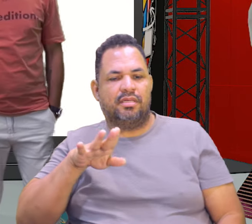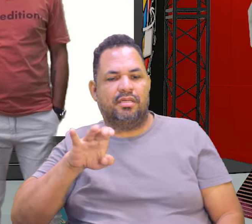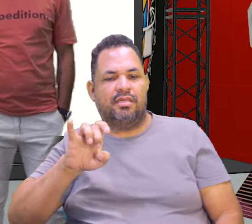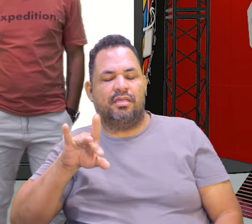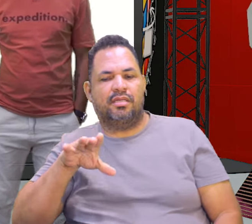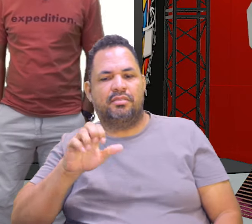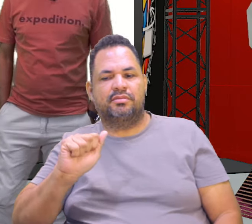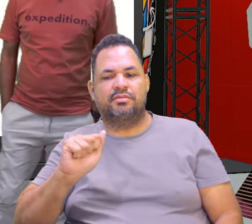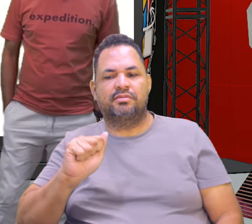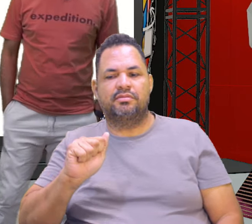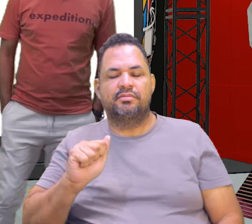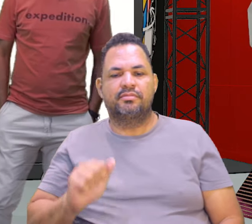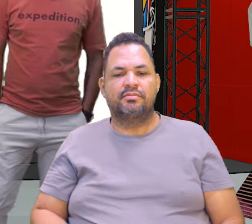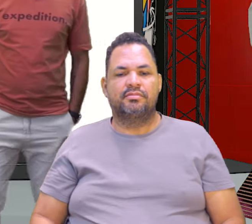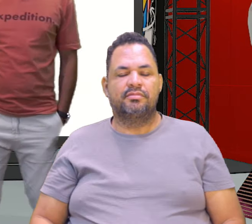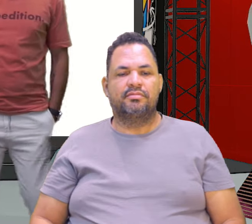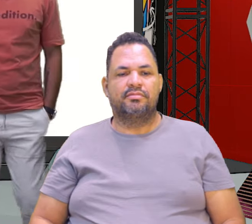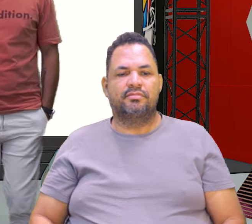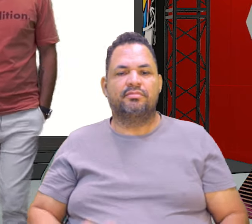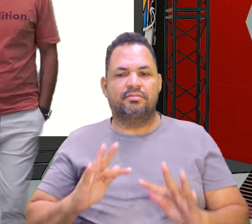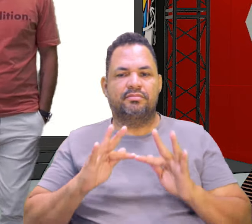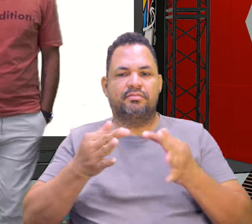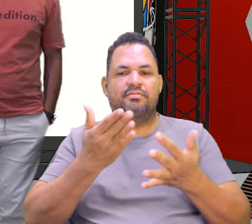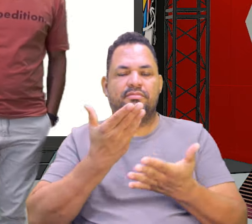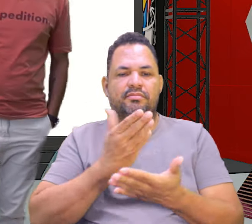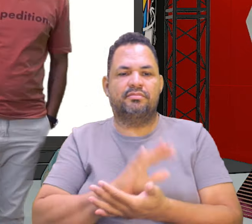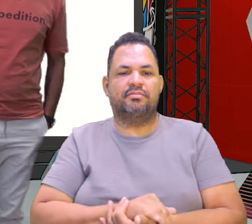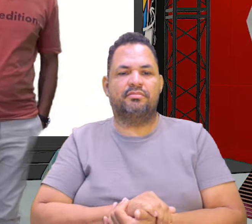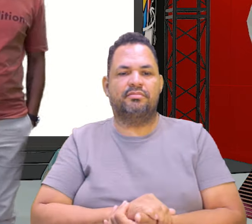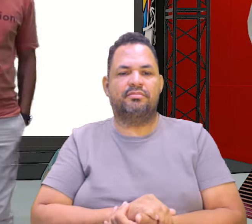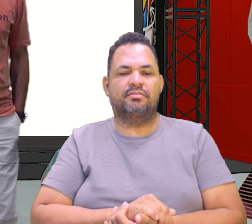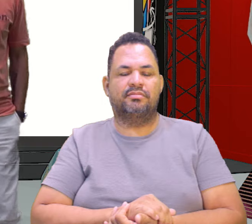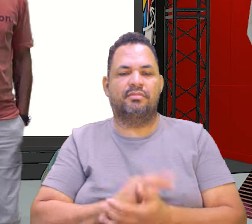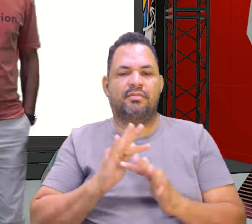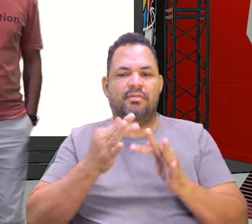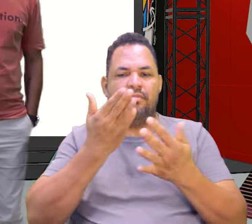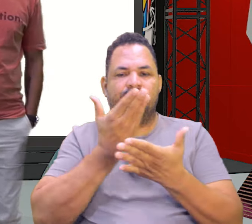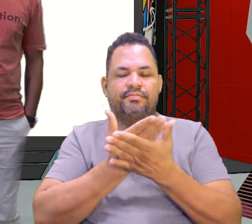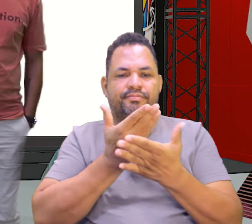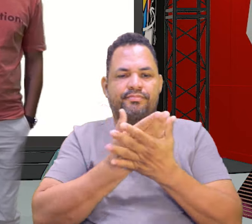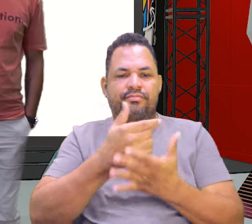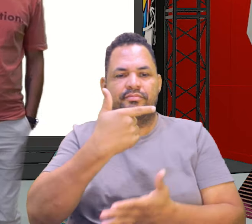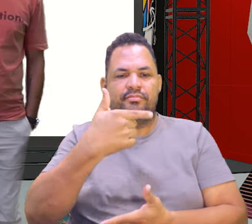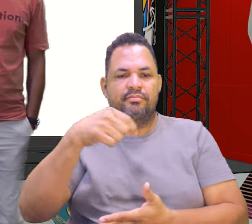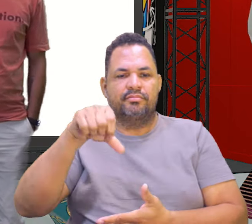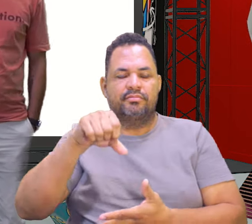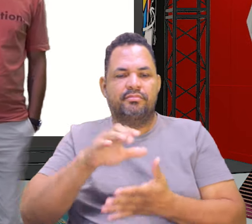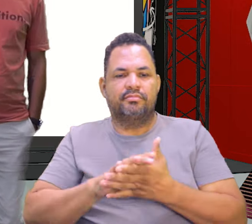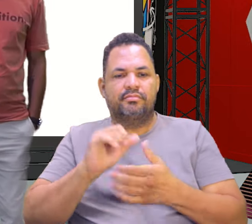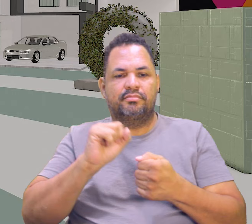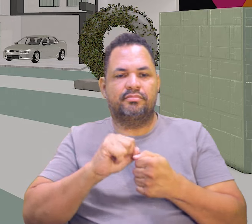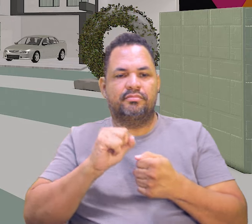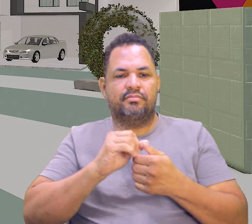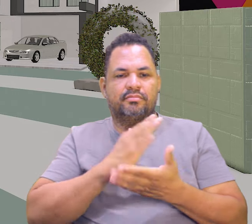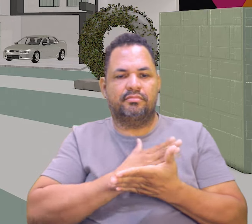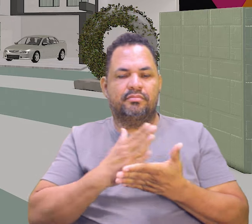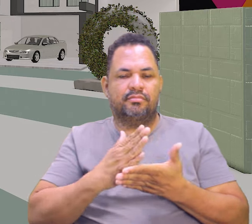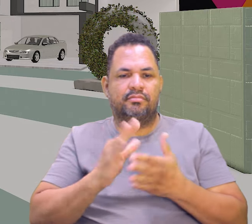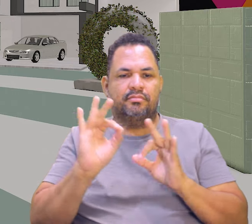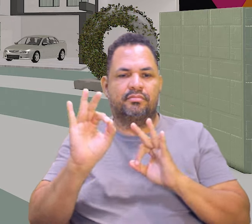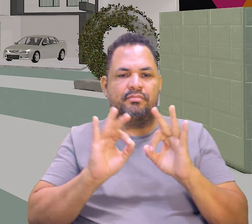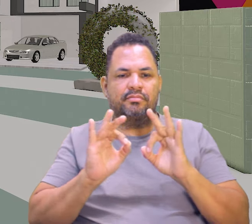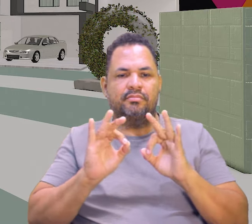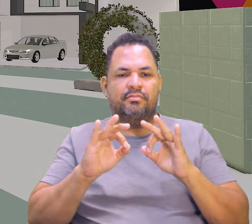Perfeito. Ótimo, isso aí foi boa, né? Vamos finalizando a nossa aula, então, a gente chega ao final da aula 29, onde a gente fez o início aí do